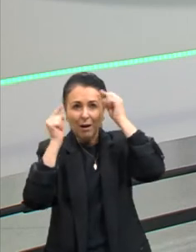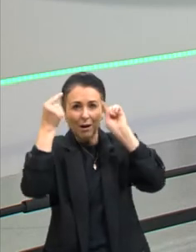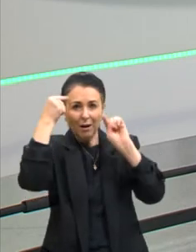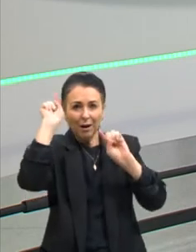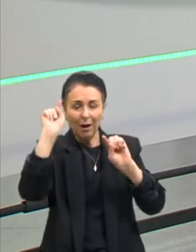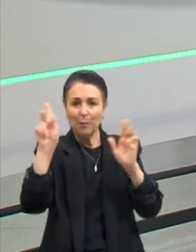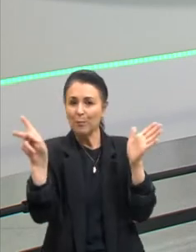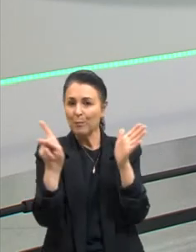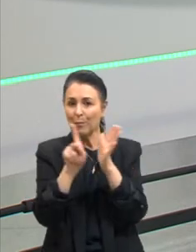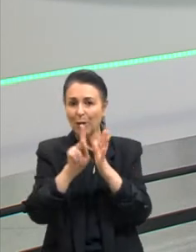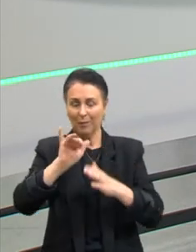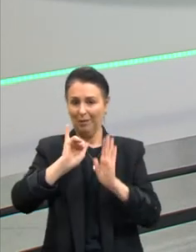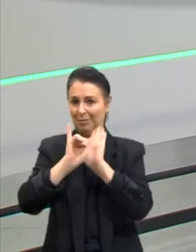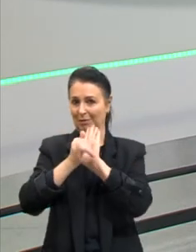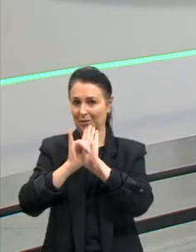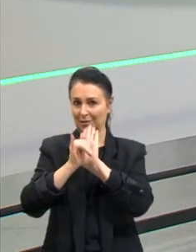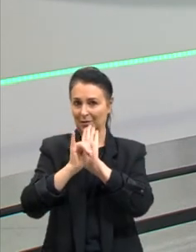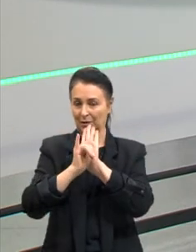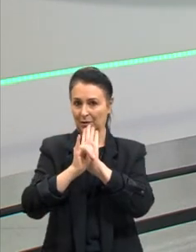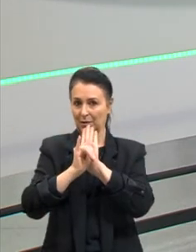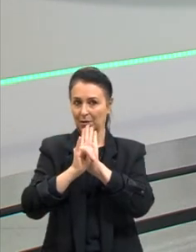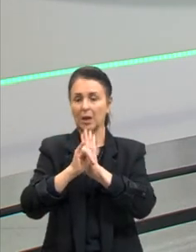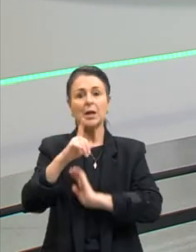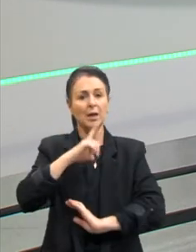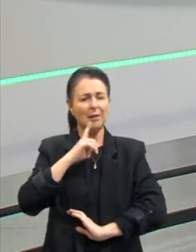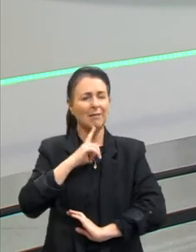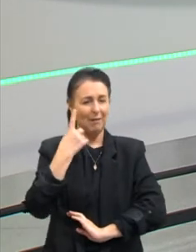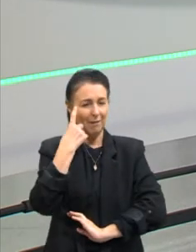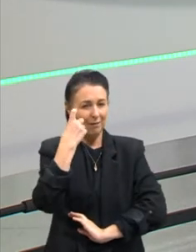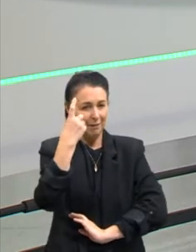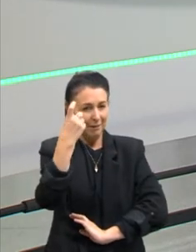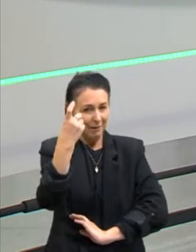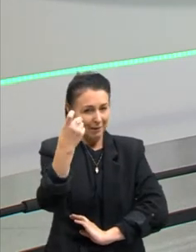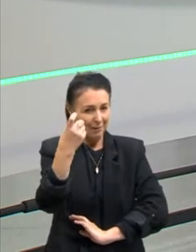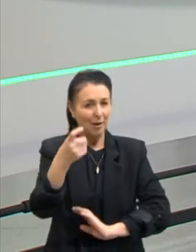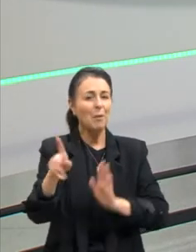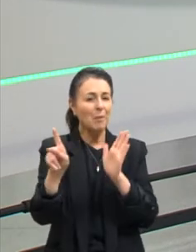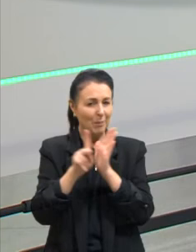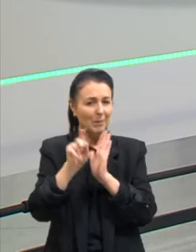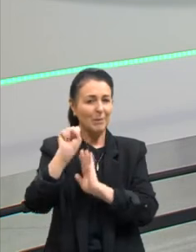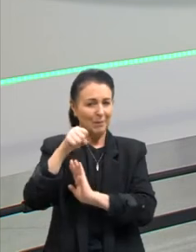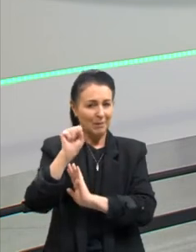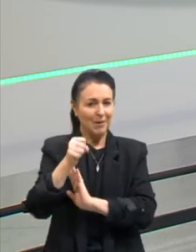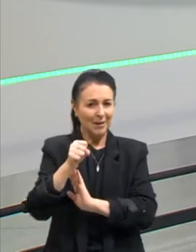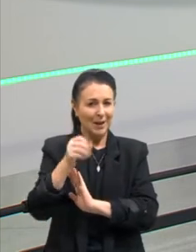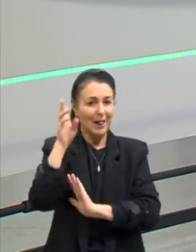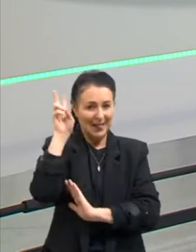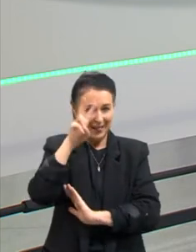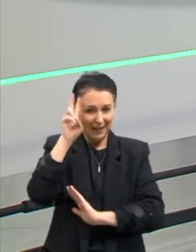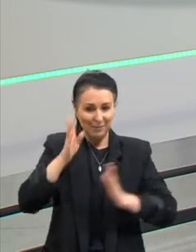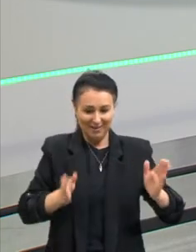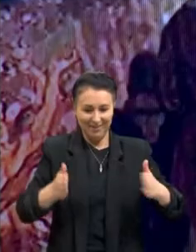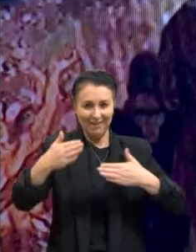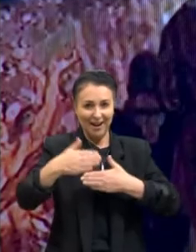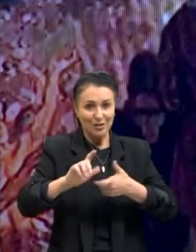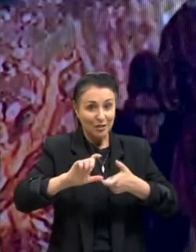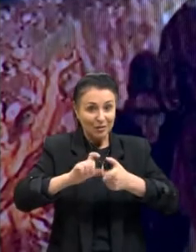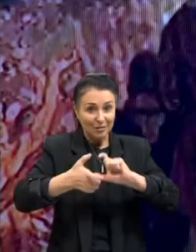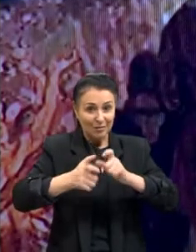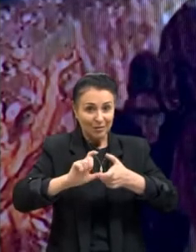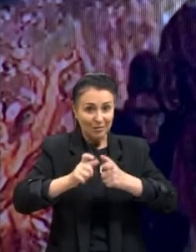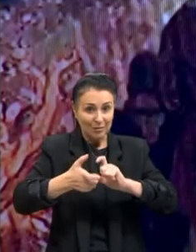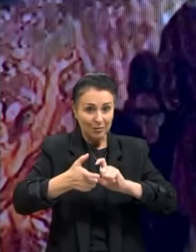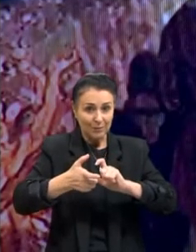sempre chegam com interesse, como nós vimos ali na caixa do jogo Batalha Naval. Essa narrativa que chega para o